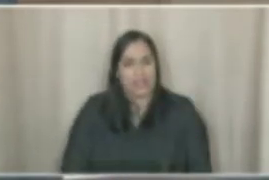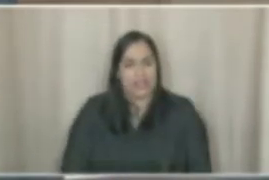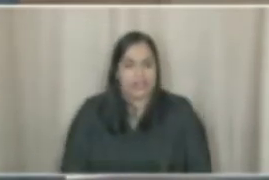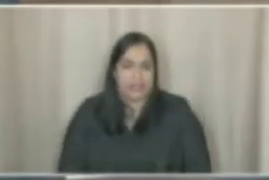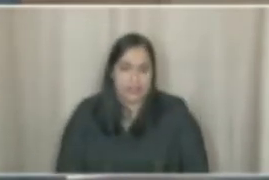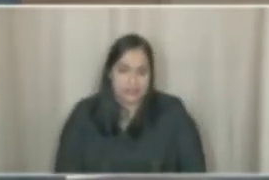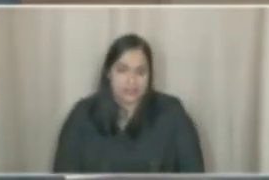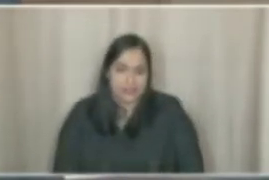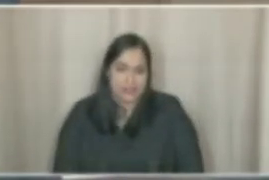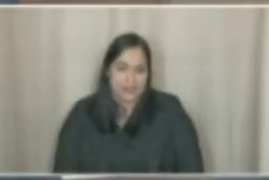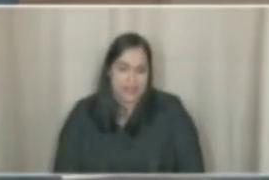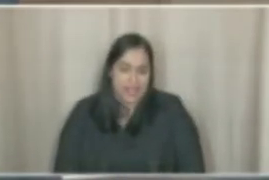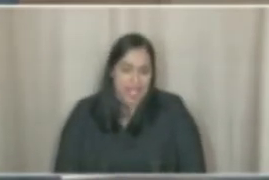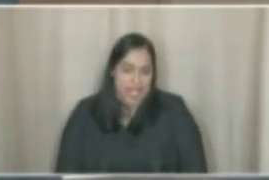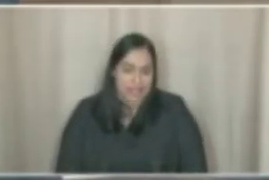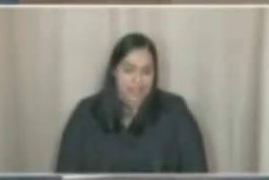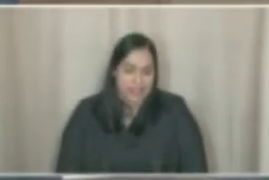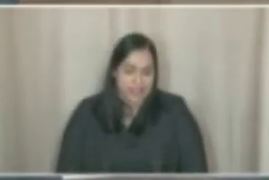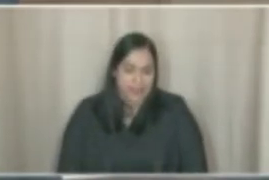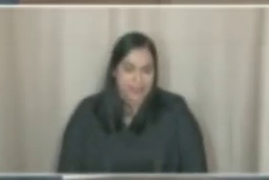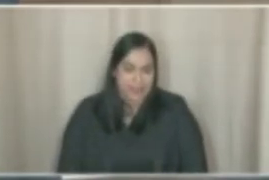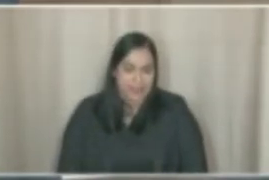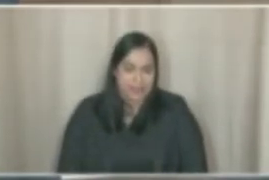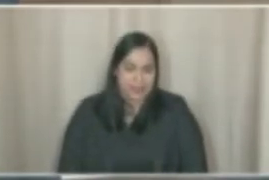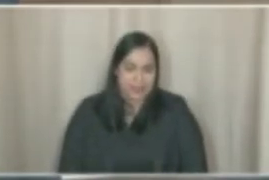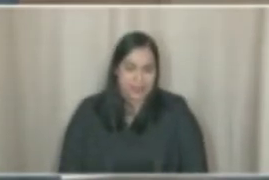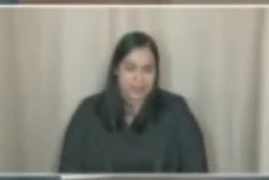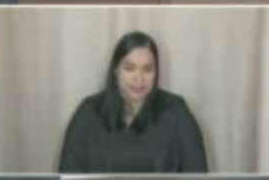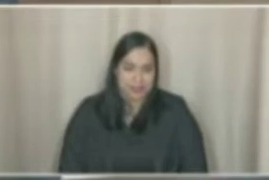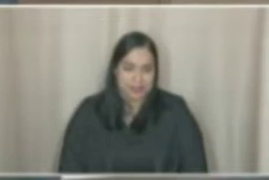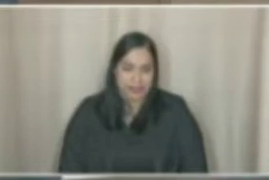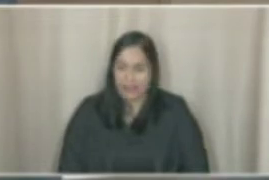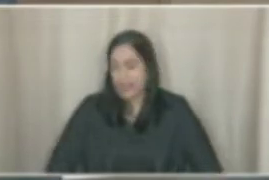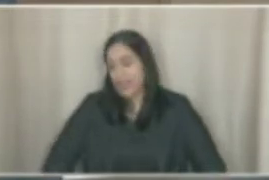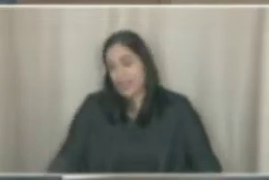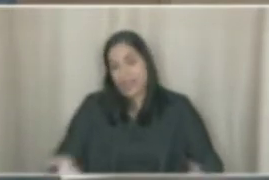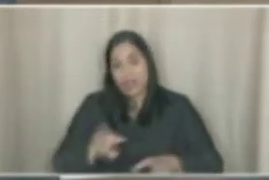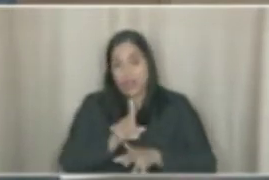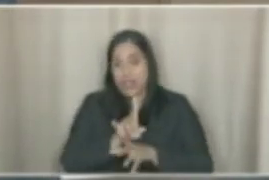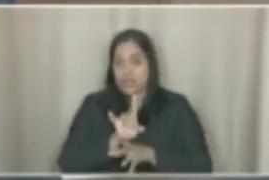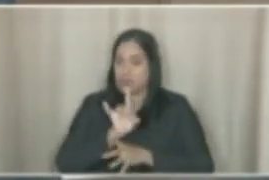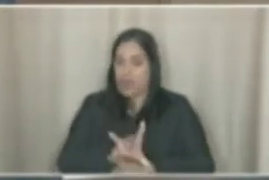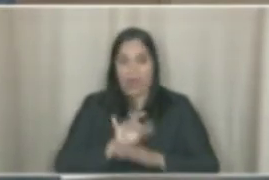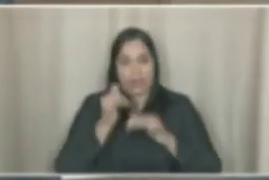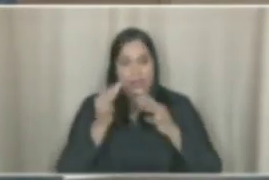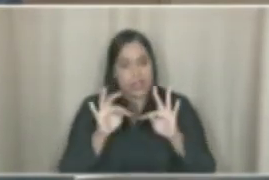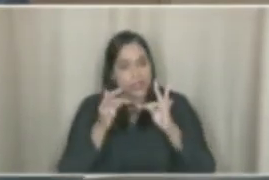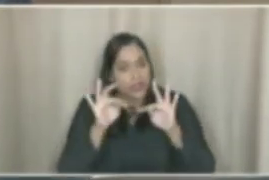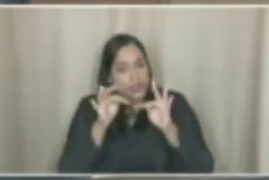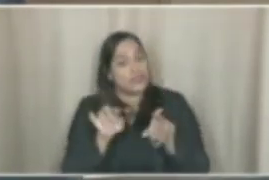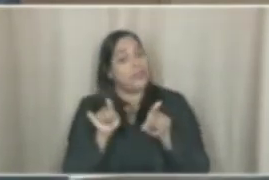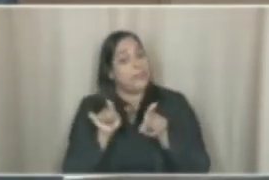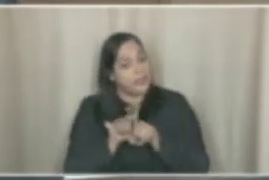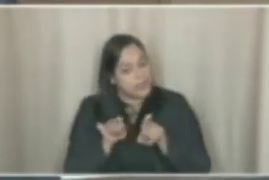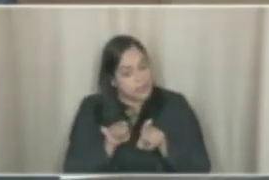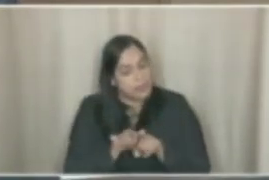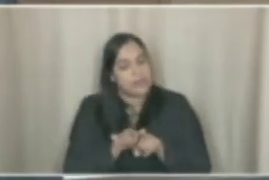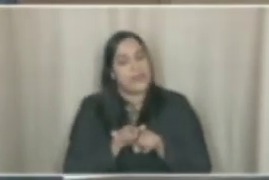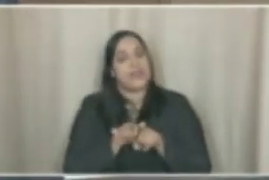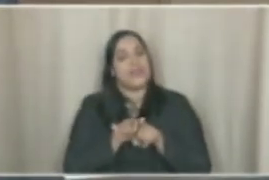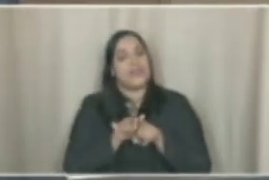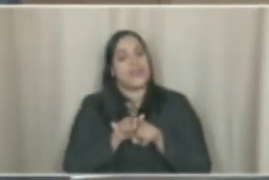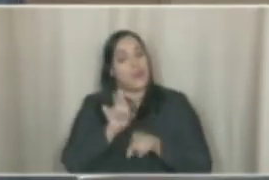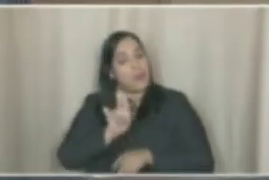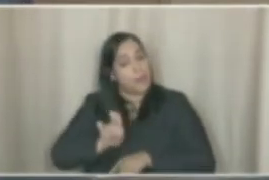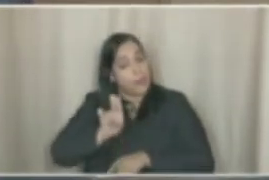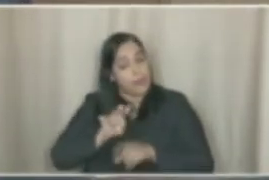inteligente. A qual importam não apenas os instrumentos tecnológicos, mas também como esses meios são